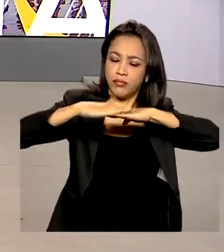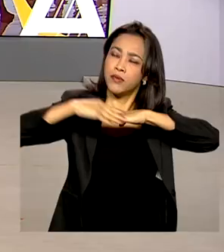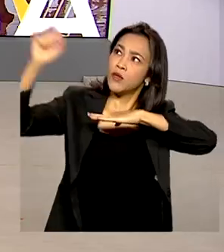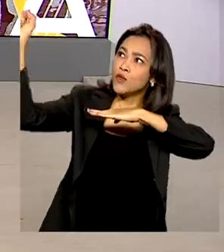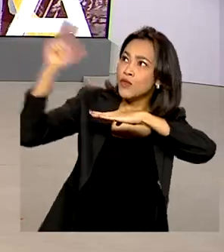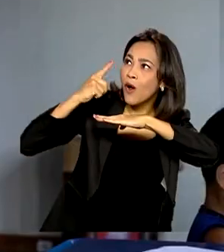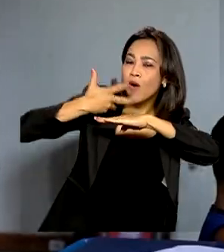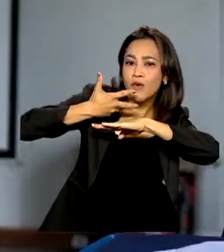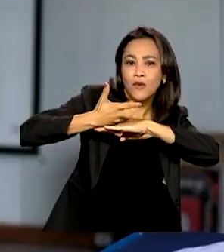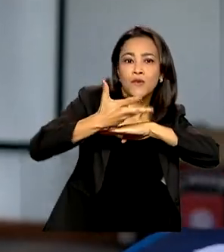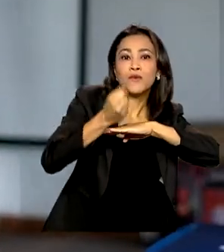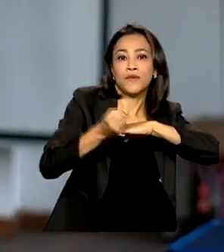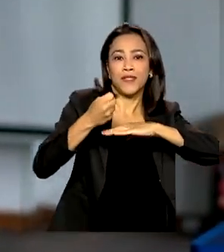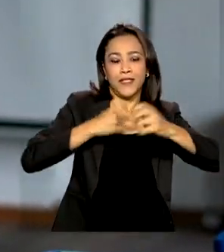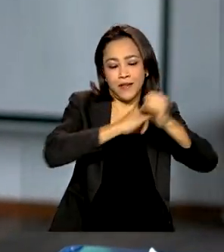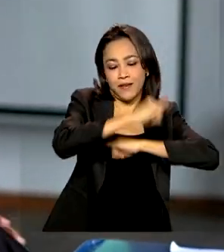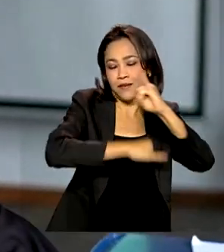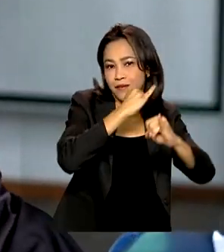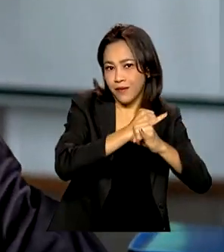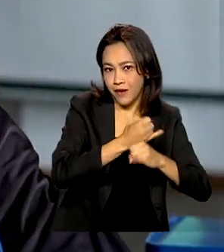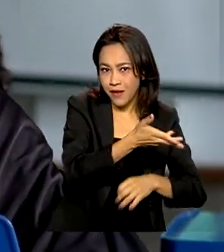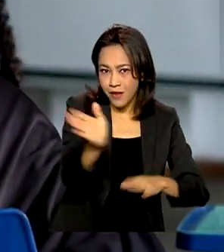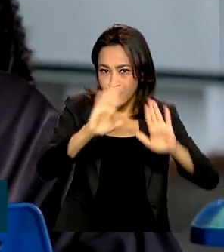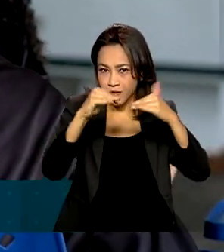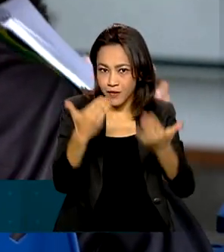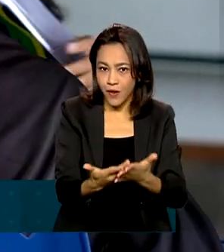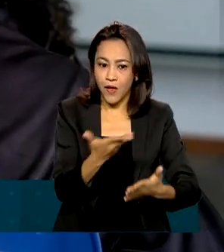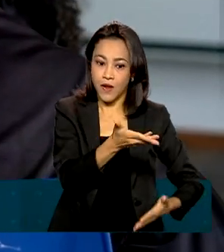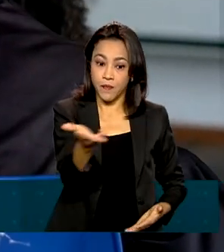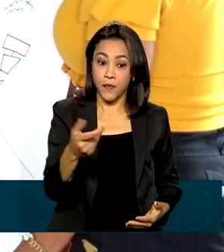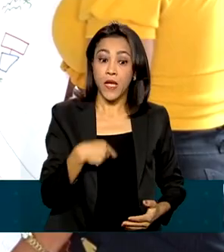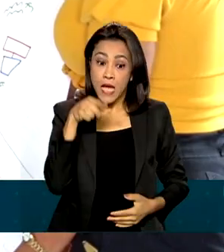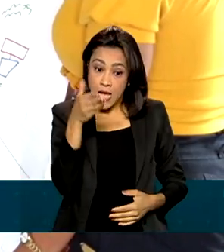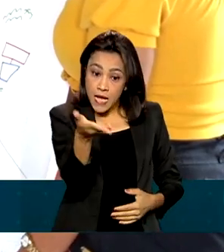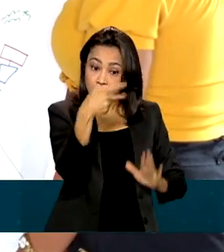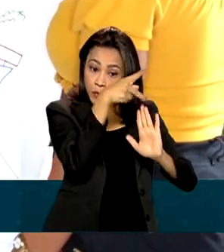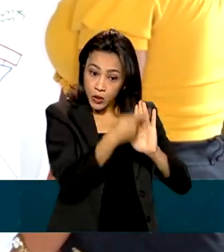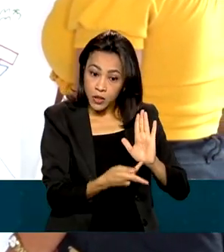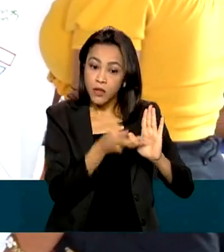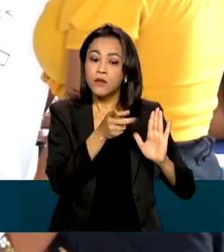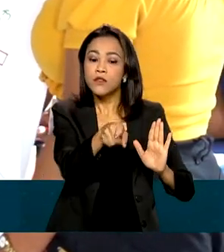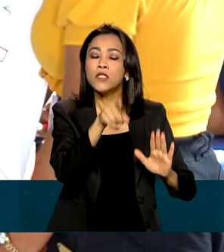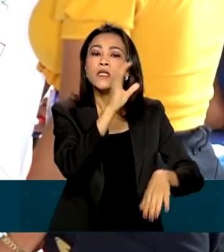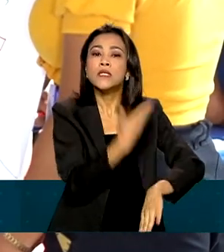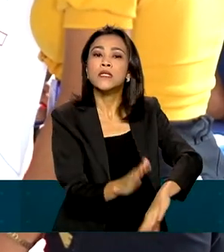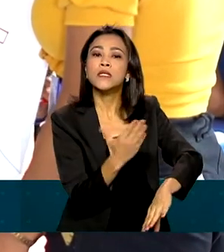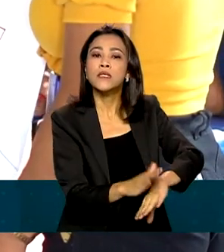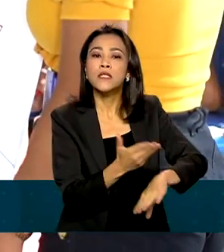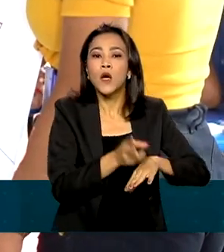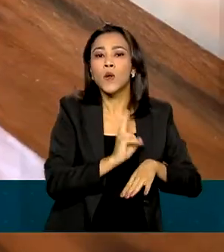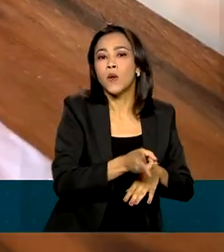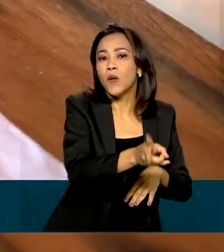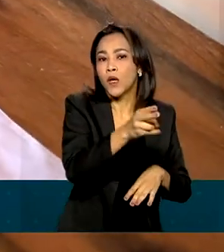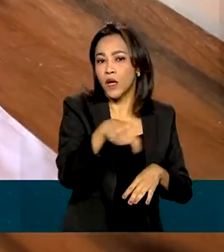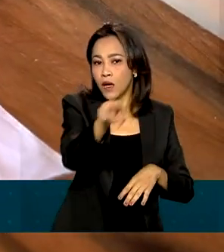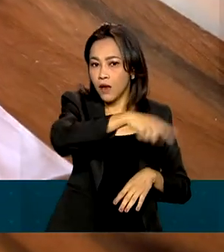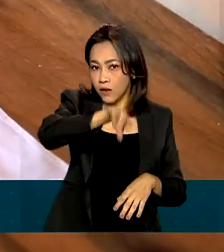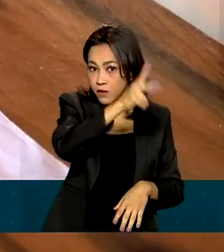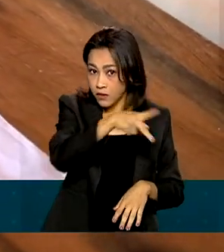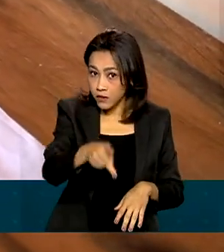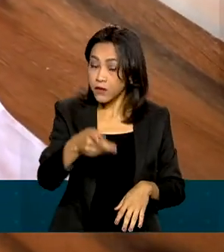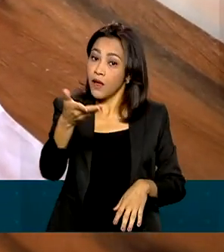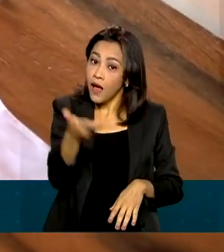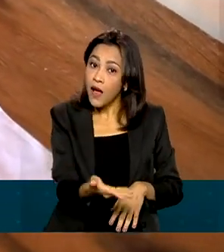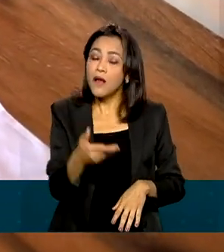nas escolas. O projeto de formação continuada para professores da rede municipal de ensino custa